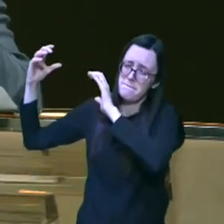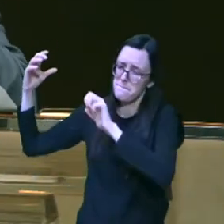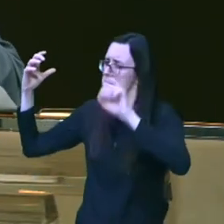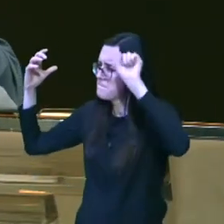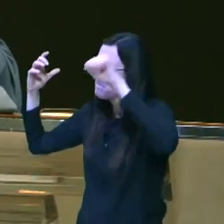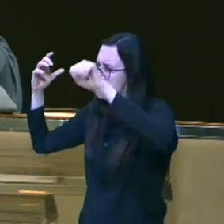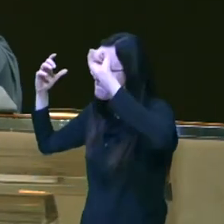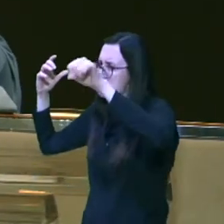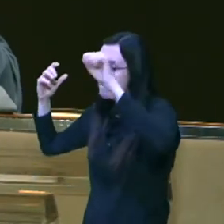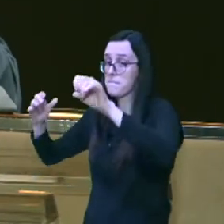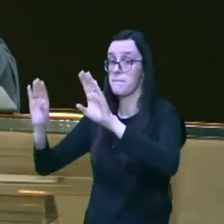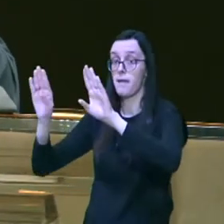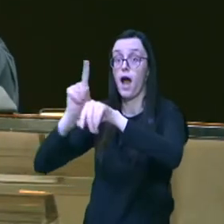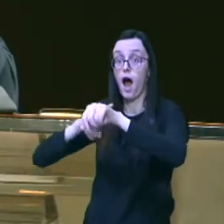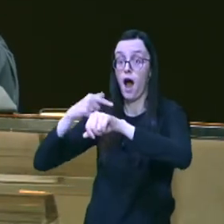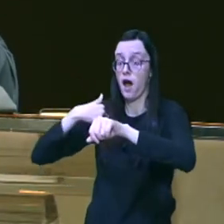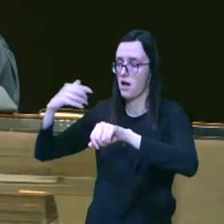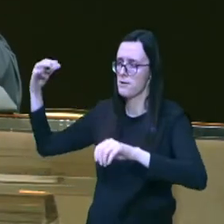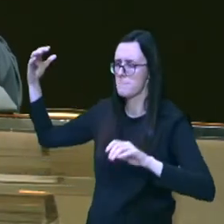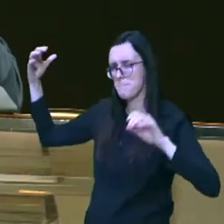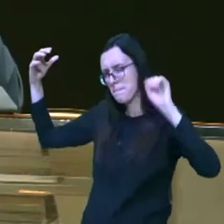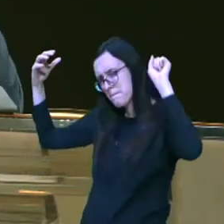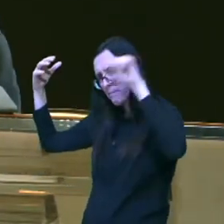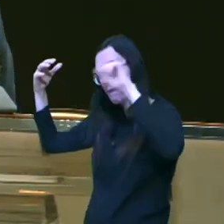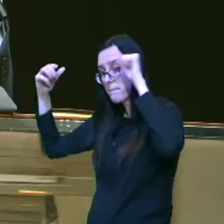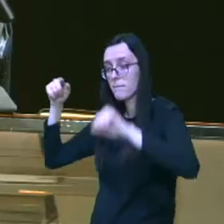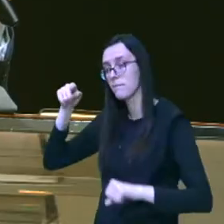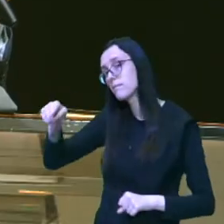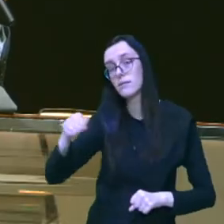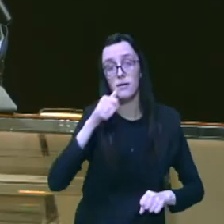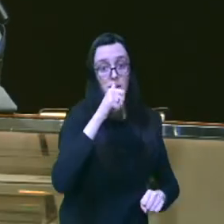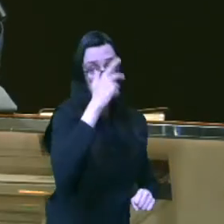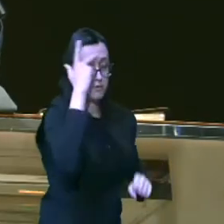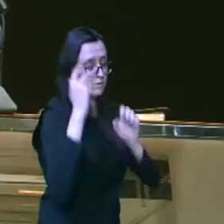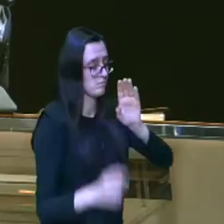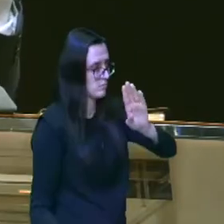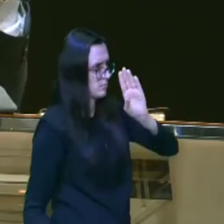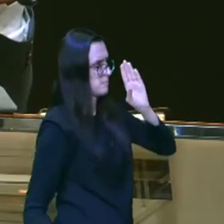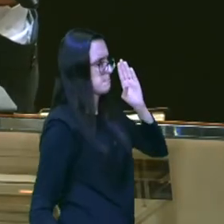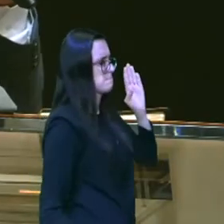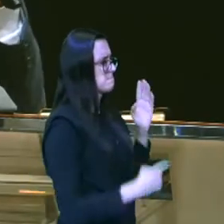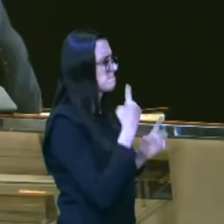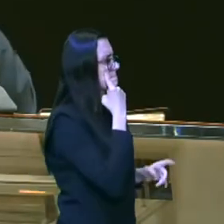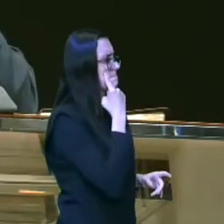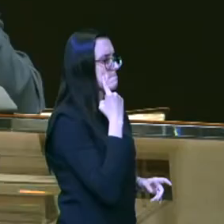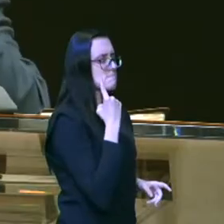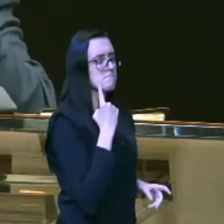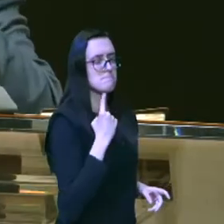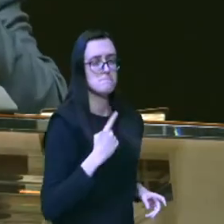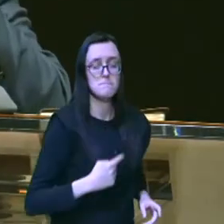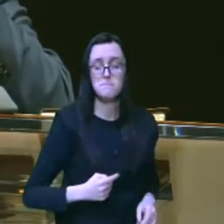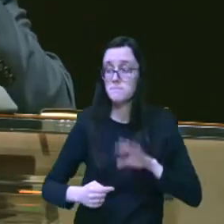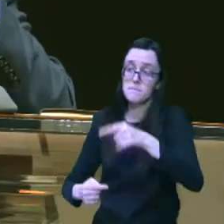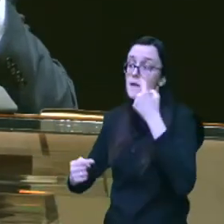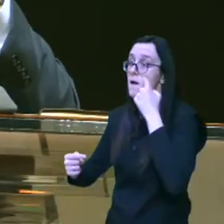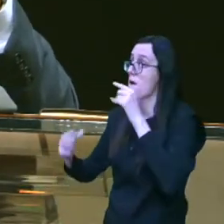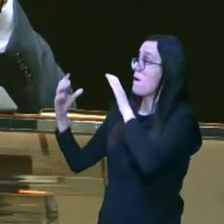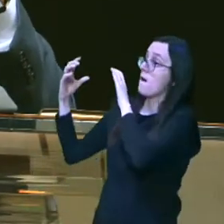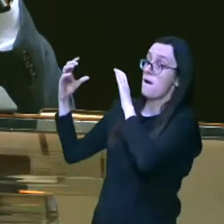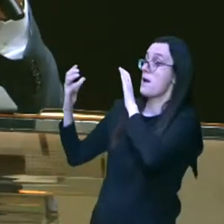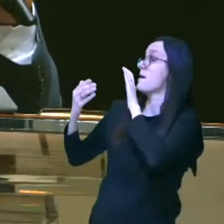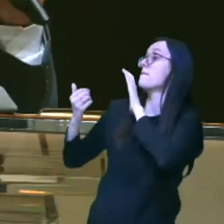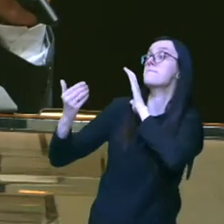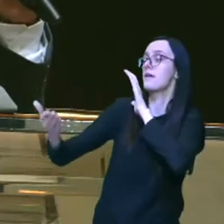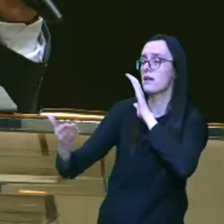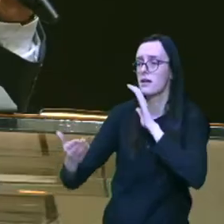mão e a hora que eu bati aquela pessoa abriu ela começou a chorar e eu falei olha Deus mandou trazer pra você e ela falou